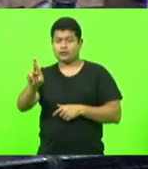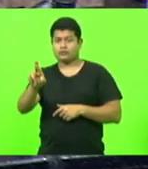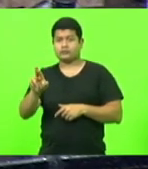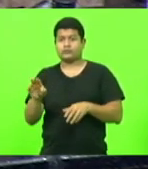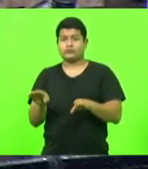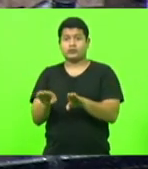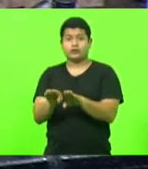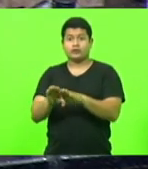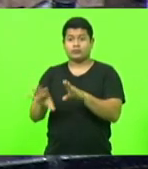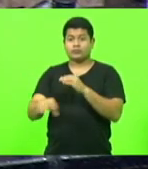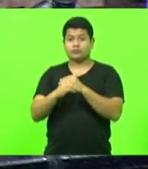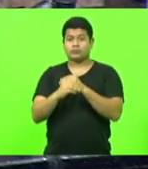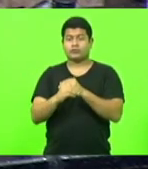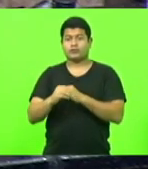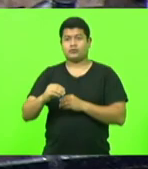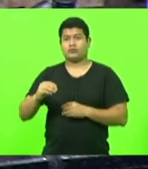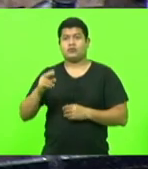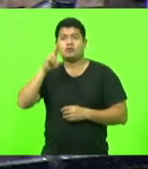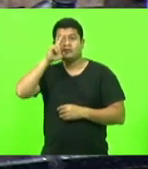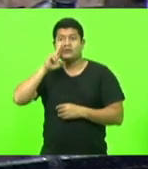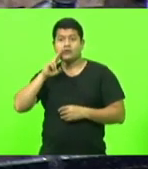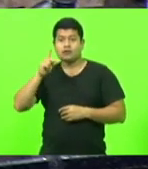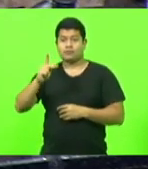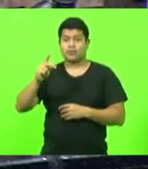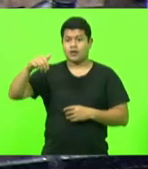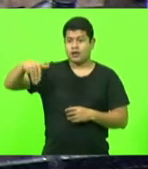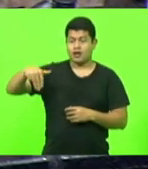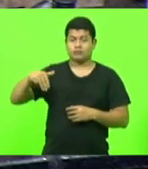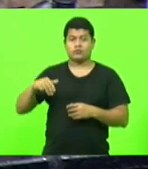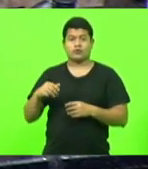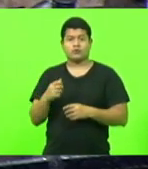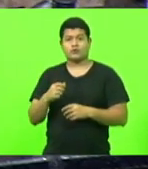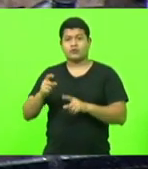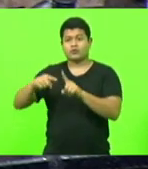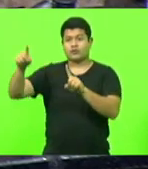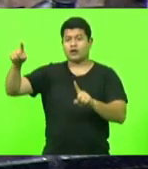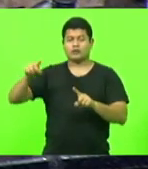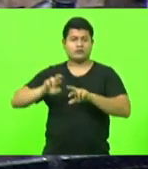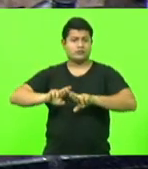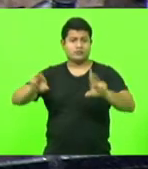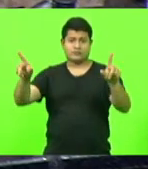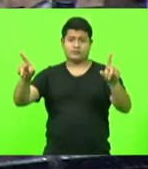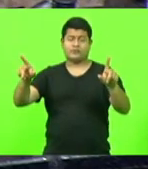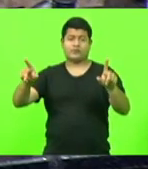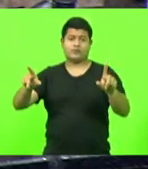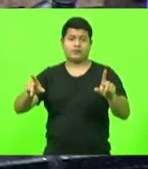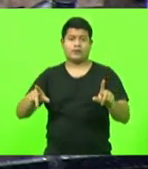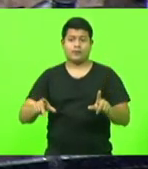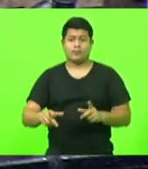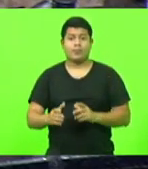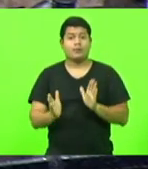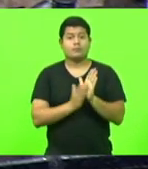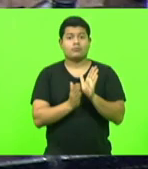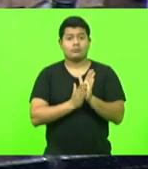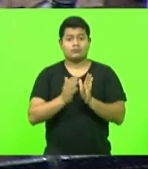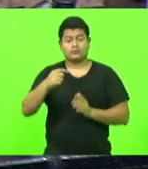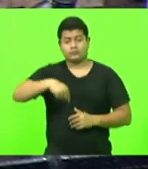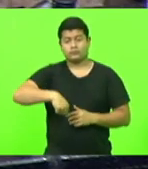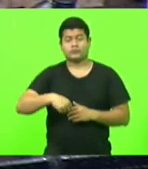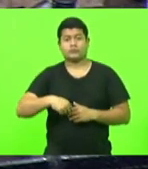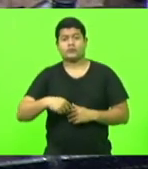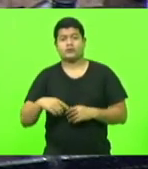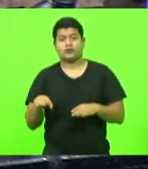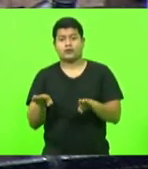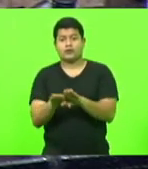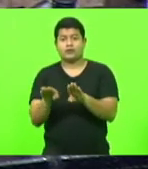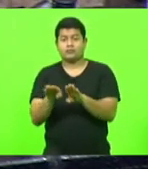na PM com números totalmente diferentes da nossa linear. E tem uma emenda,